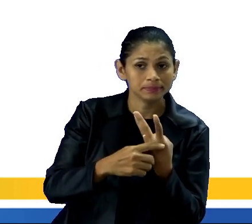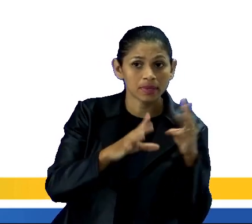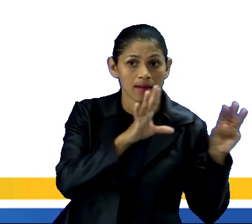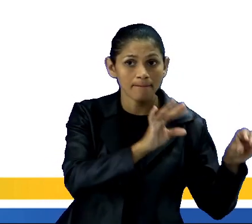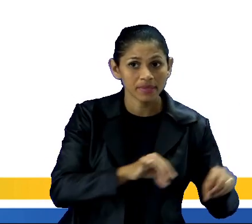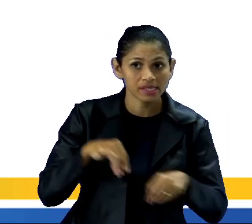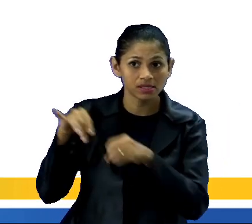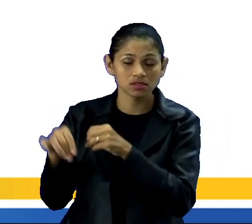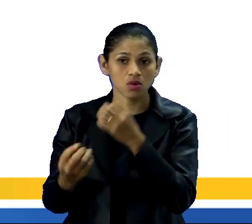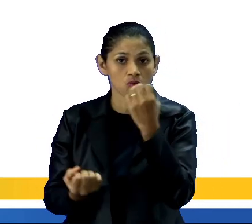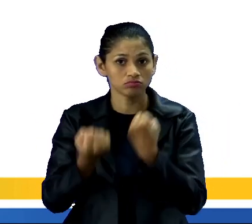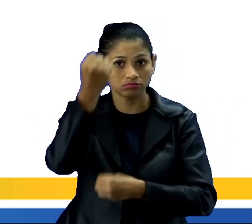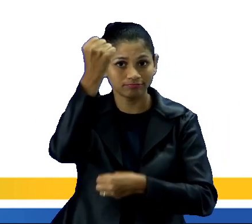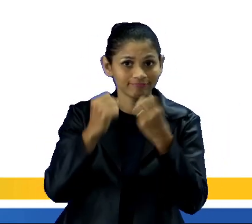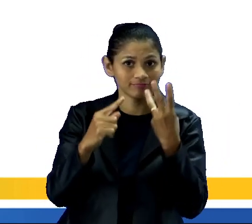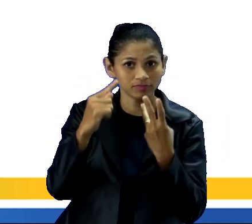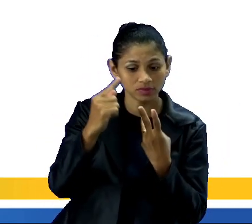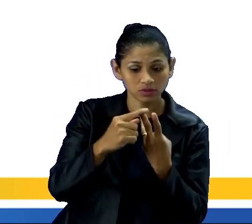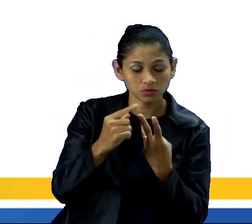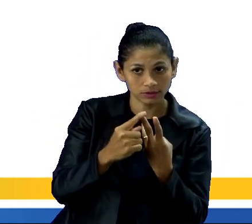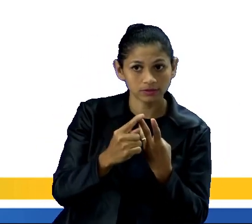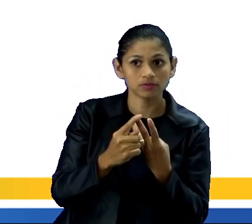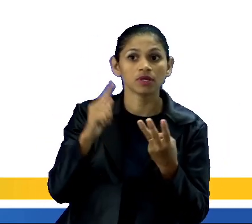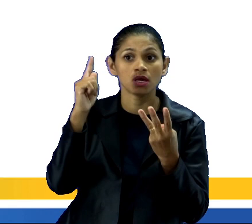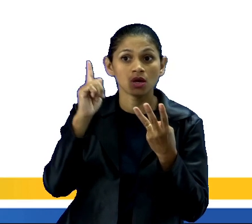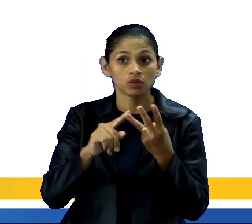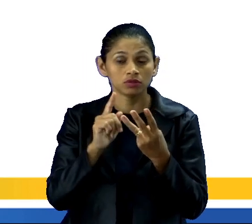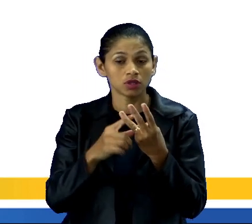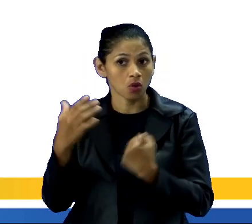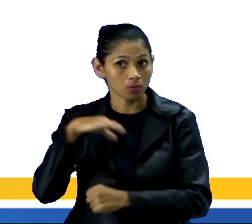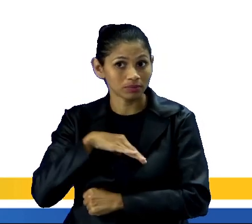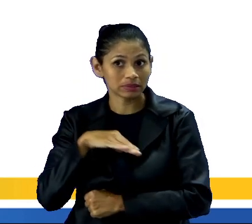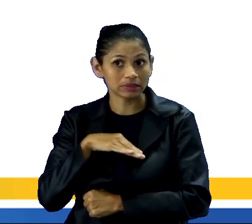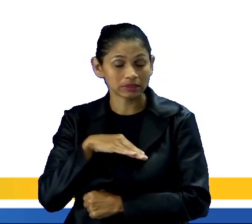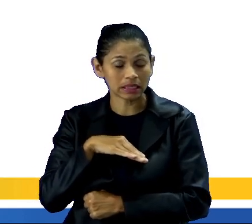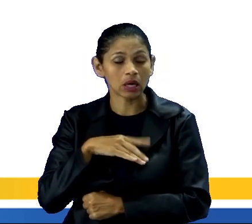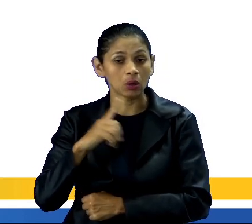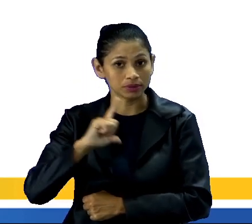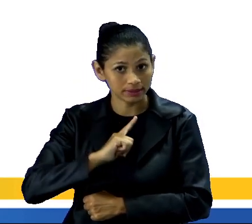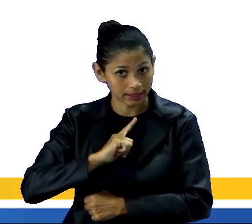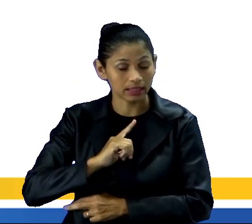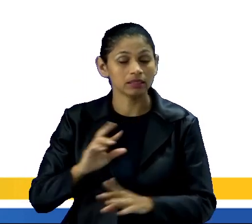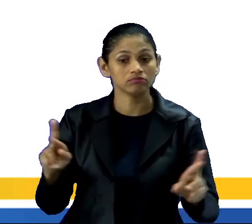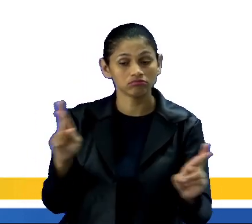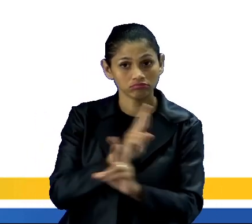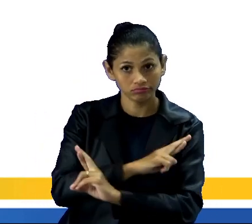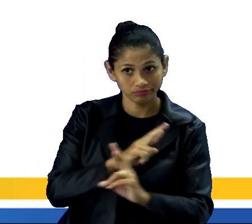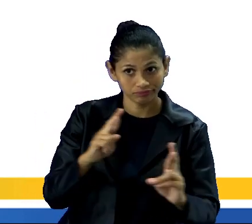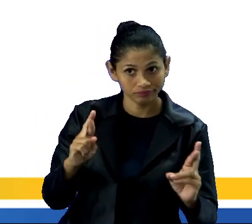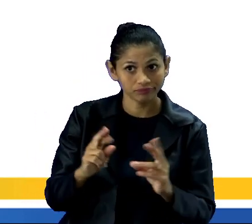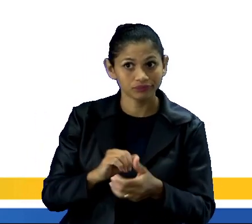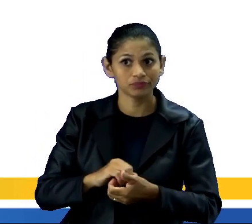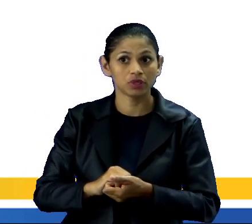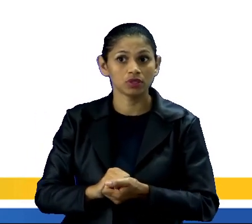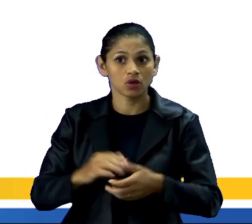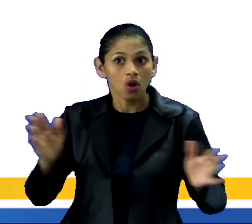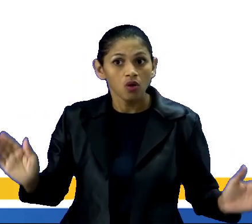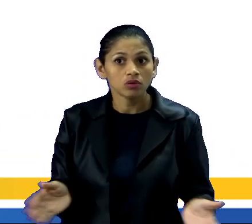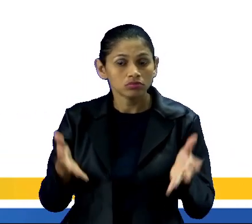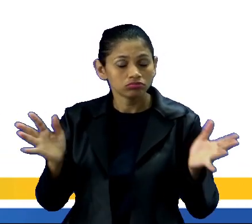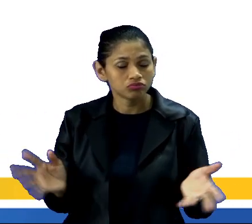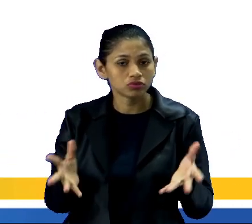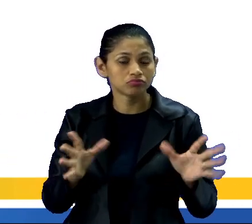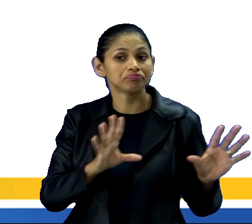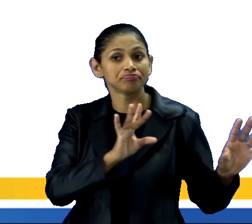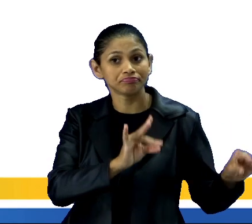contribui com o outro. E as indústrias, né, elas estimularam as migrações e as migrações